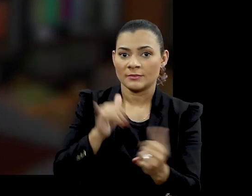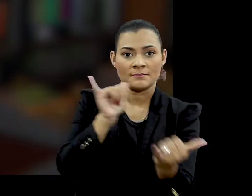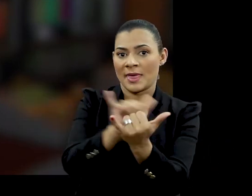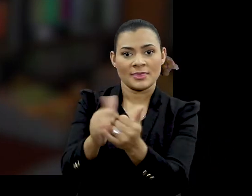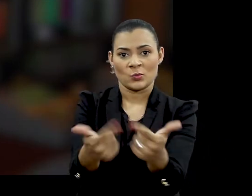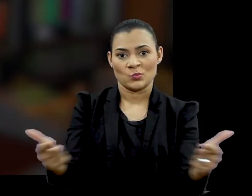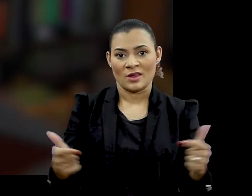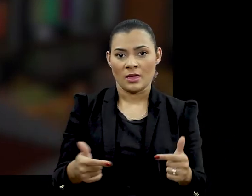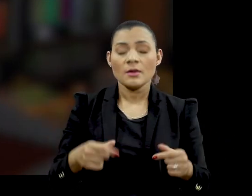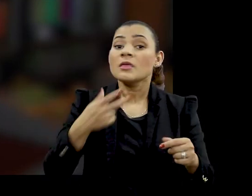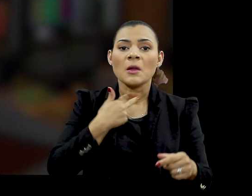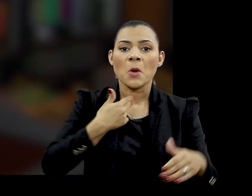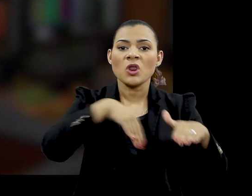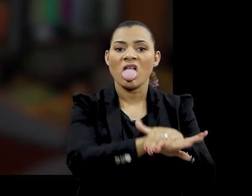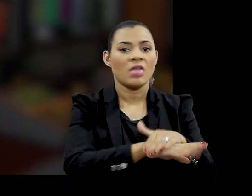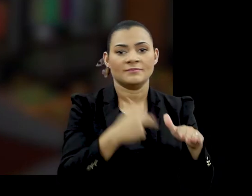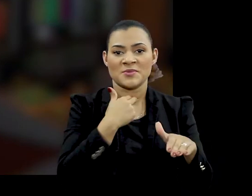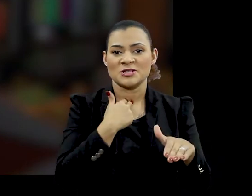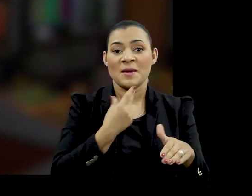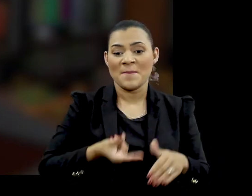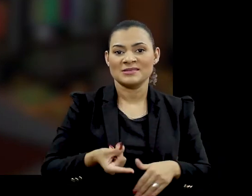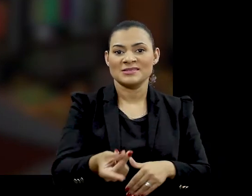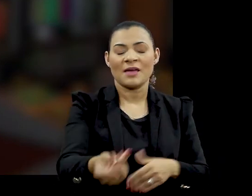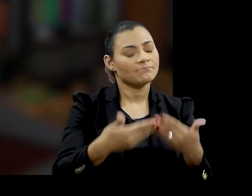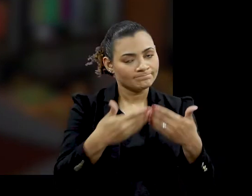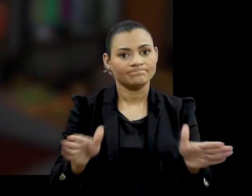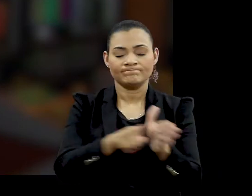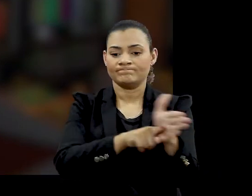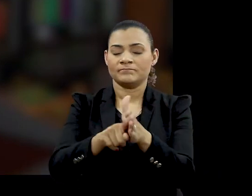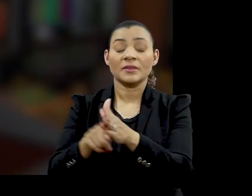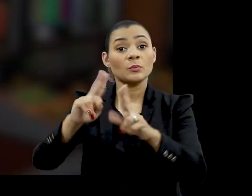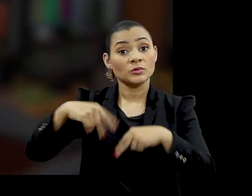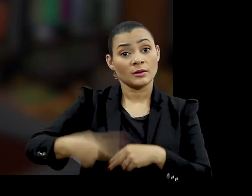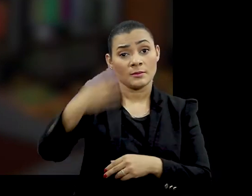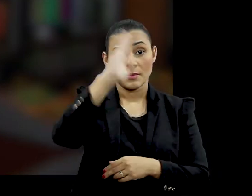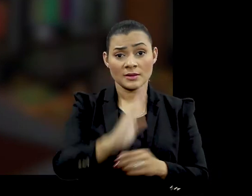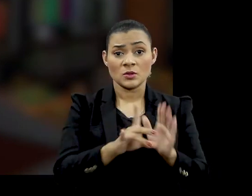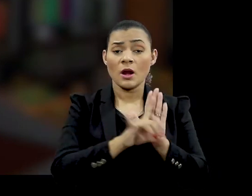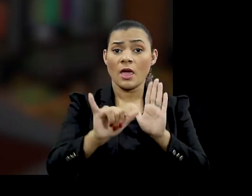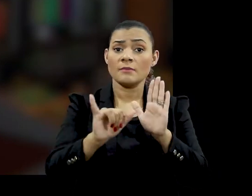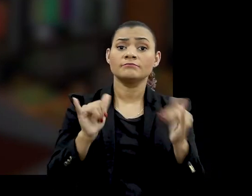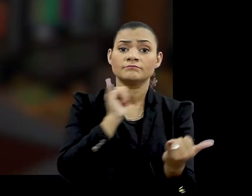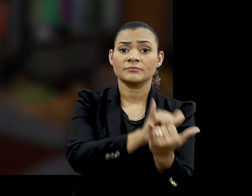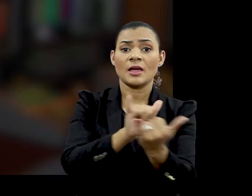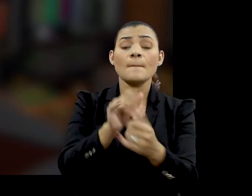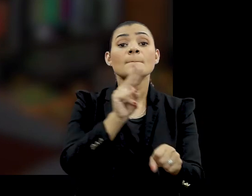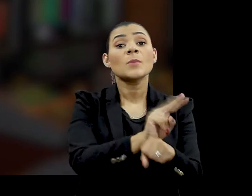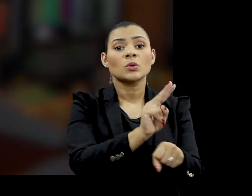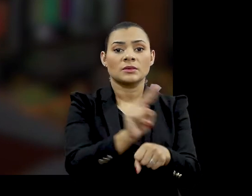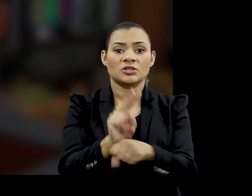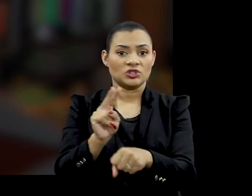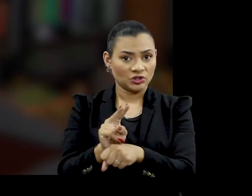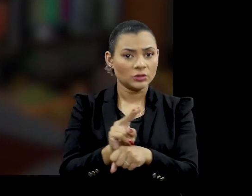Não prescrevem e nem podem ser anistiados Infelizmente, a lei da anistia no Brasil Serviu para proteger os agentes da